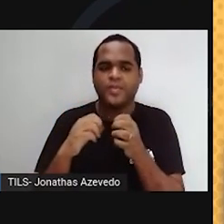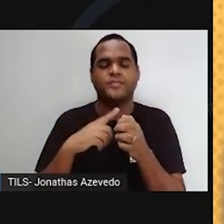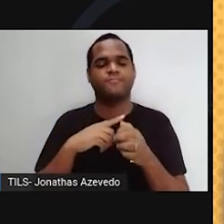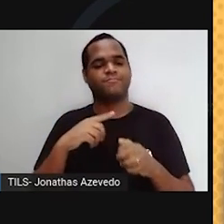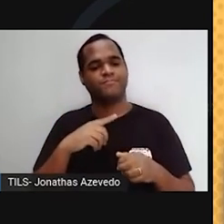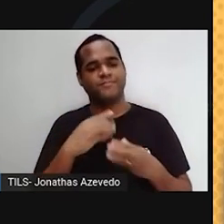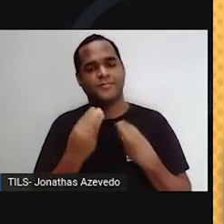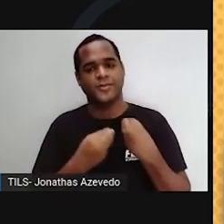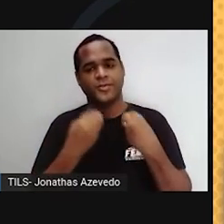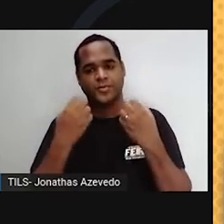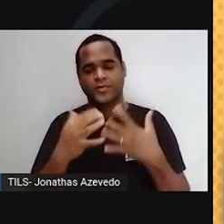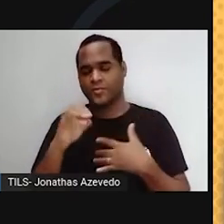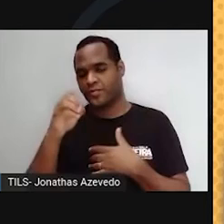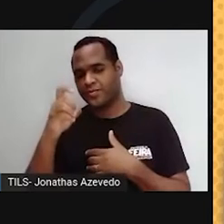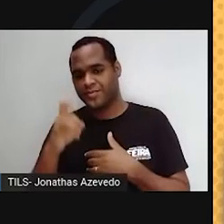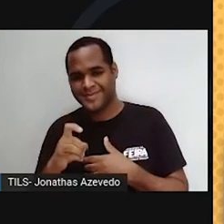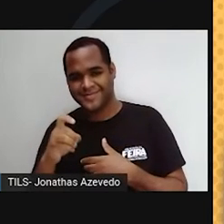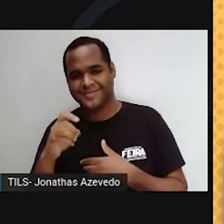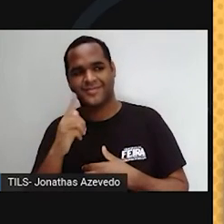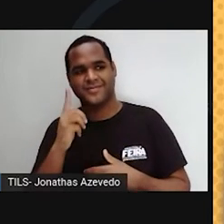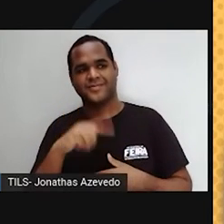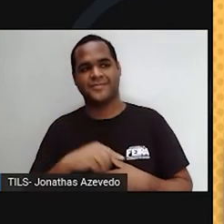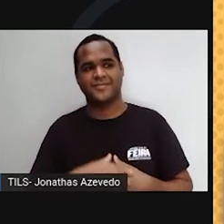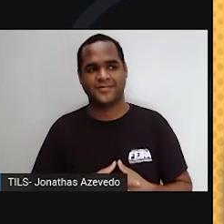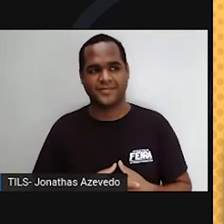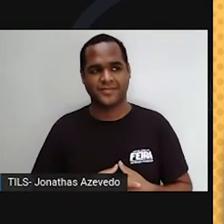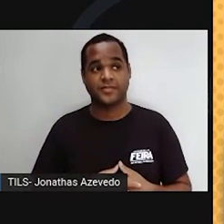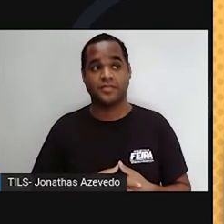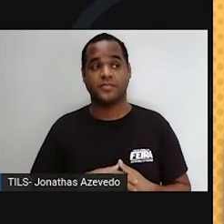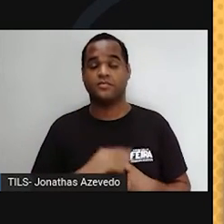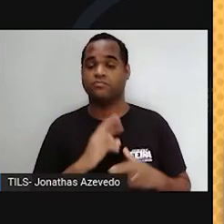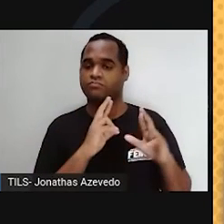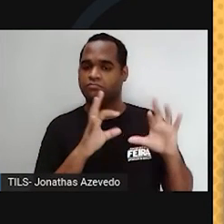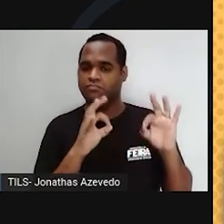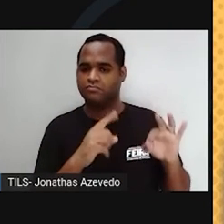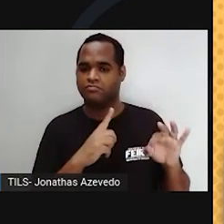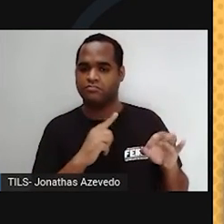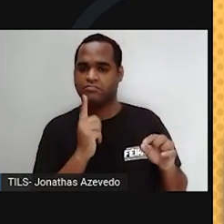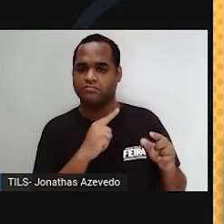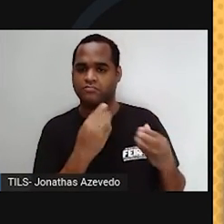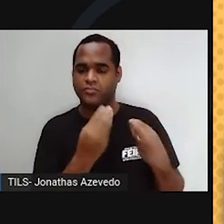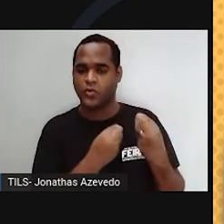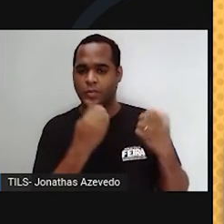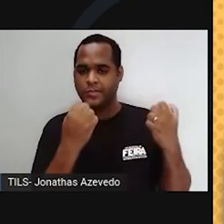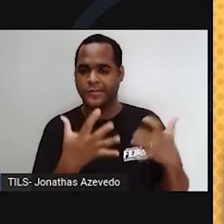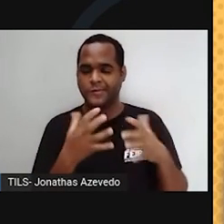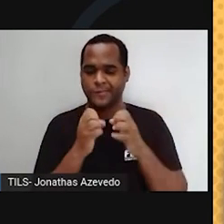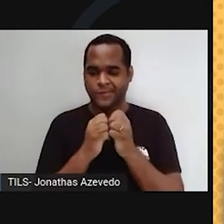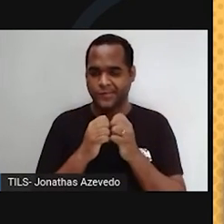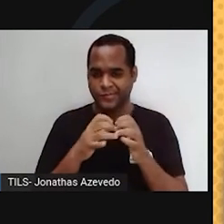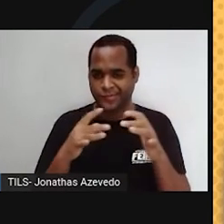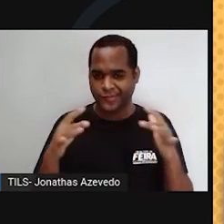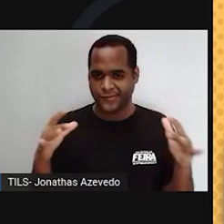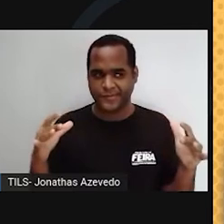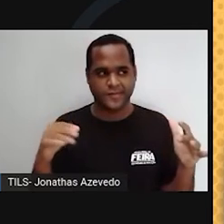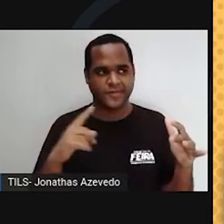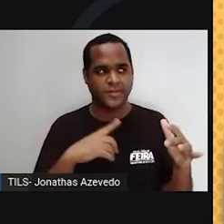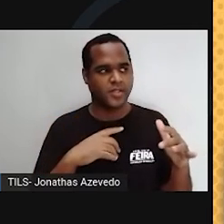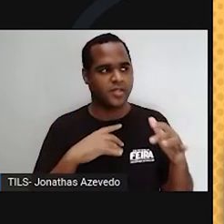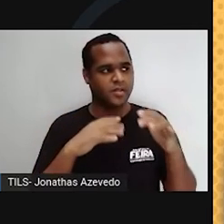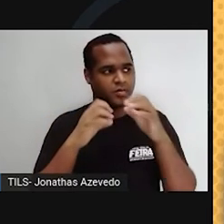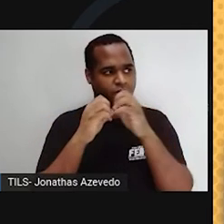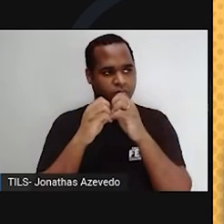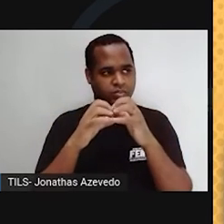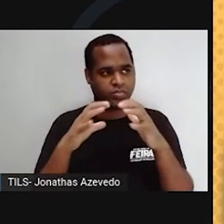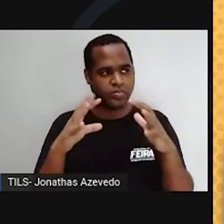o carbono e o oxigênio. Em resposta, a superfície volta a se expandir e o astro começa a inchar,